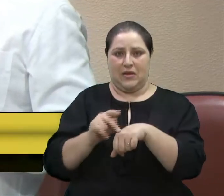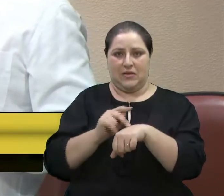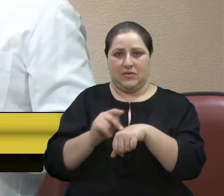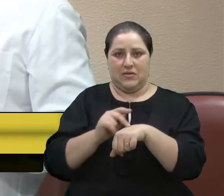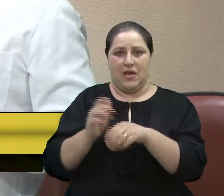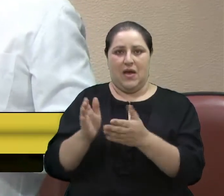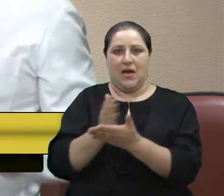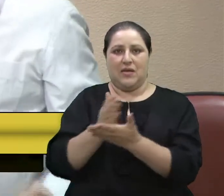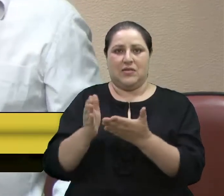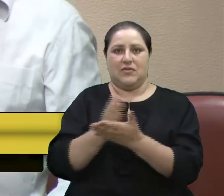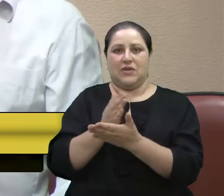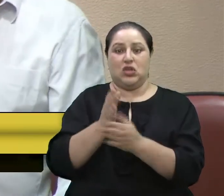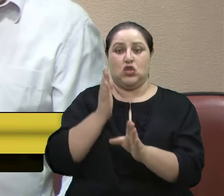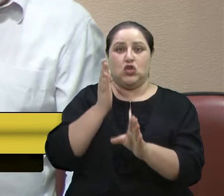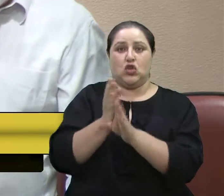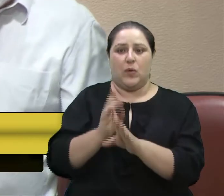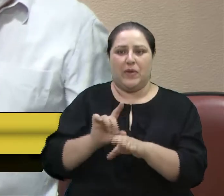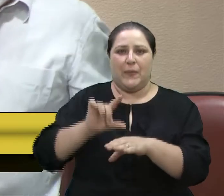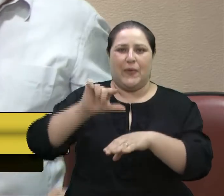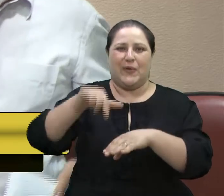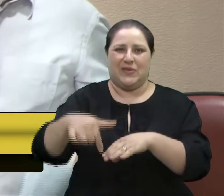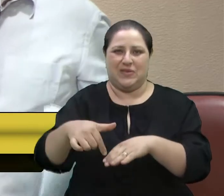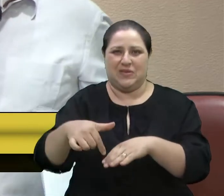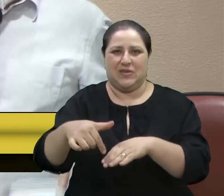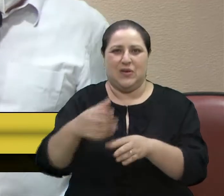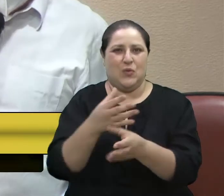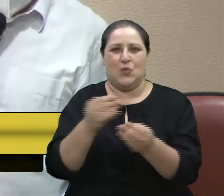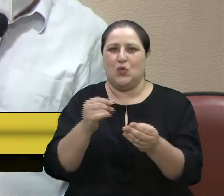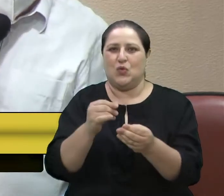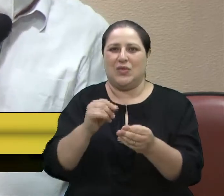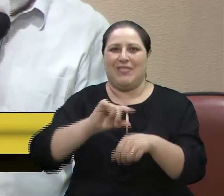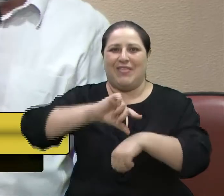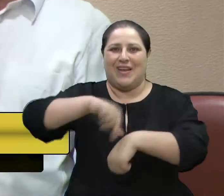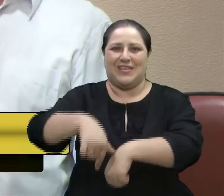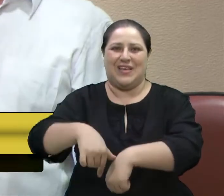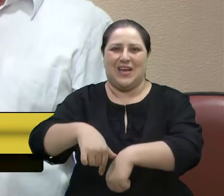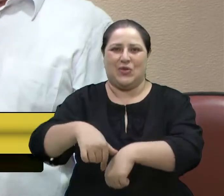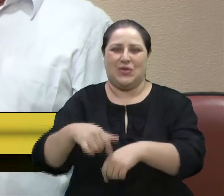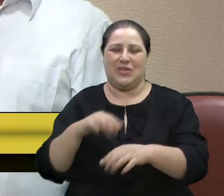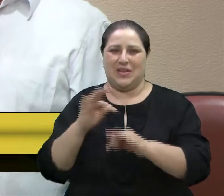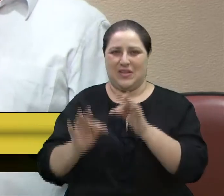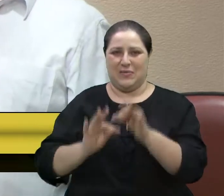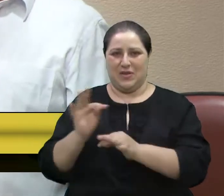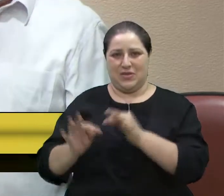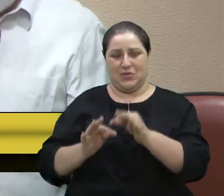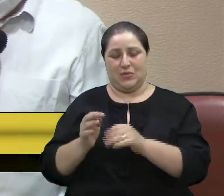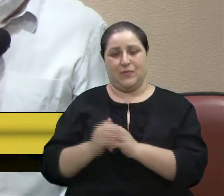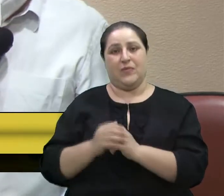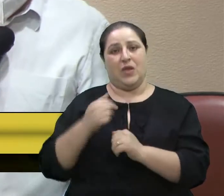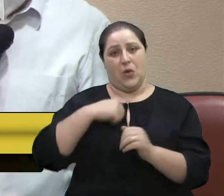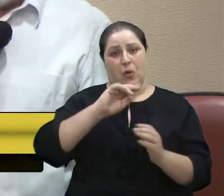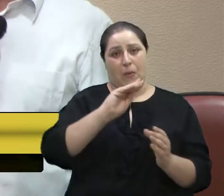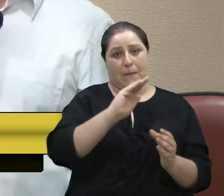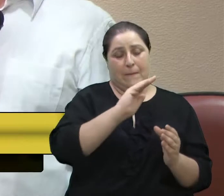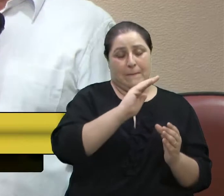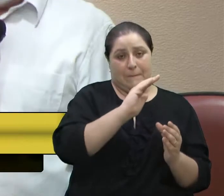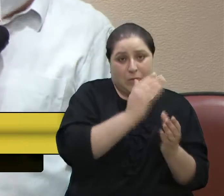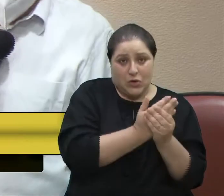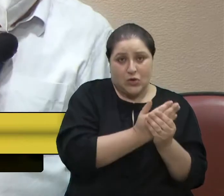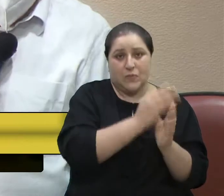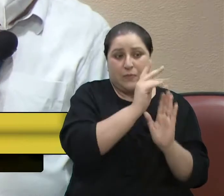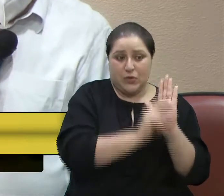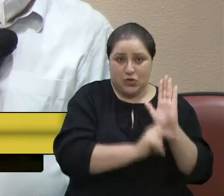fica tarde demais. Então, vou protocolar este projeto novamente, para que ele venha à discussão nesta